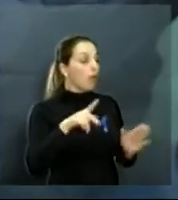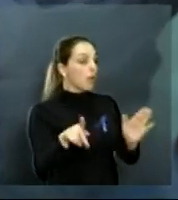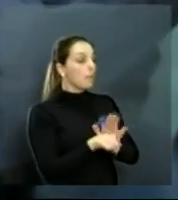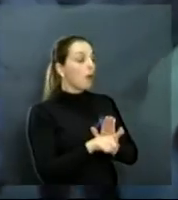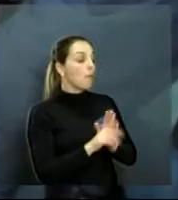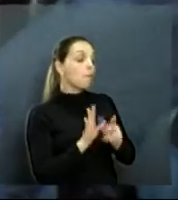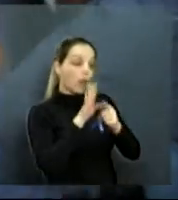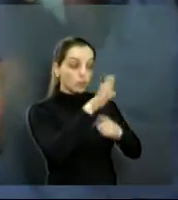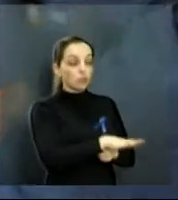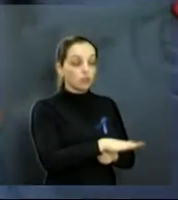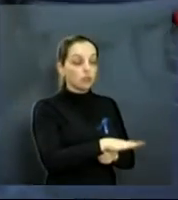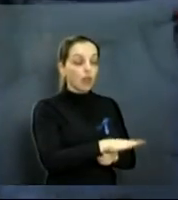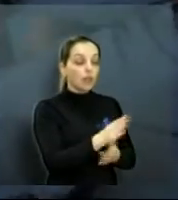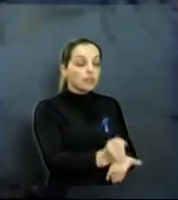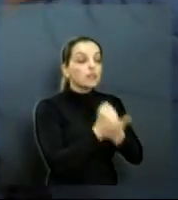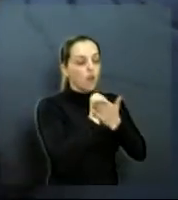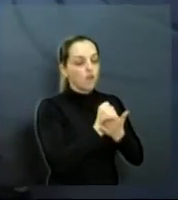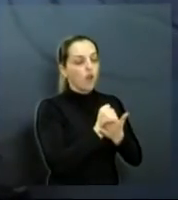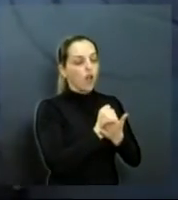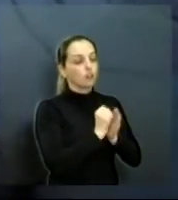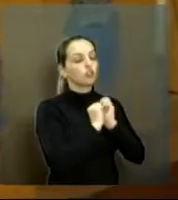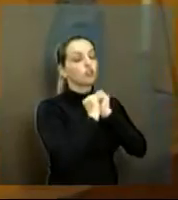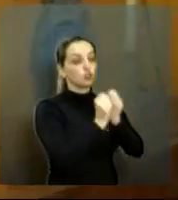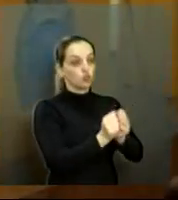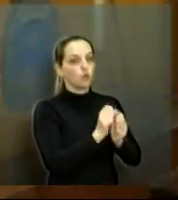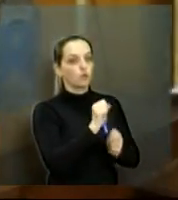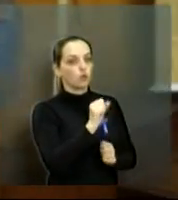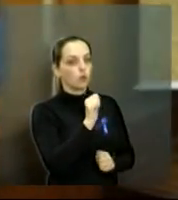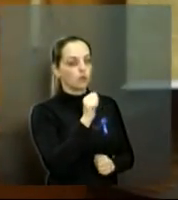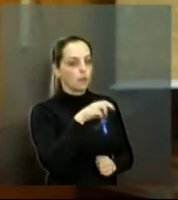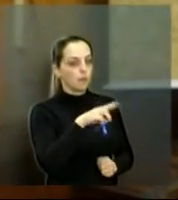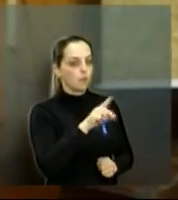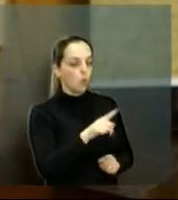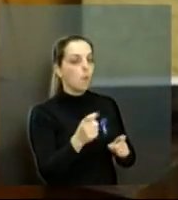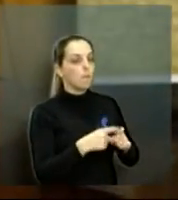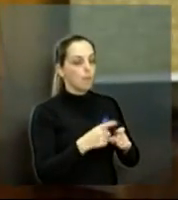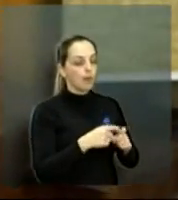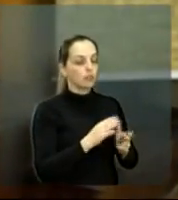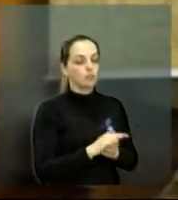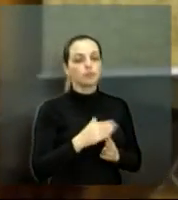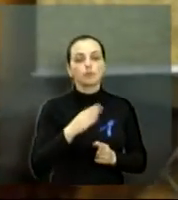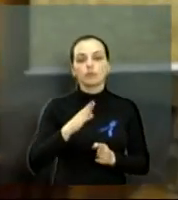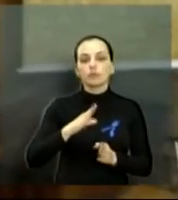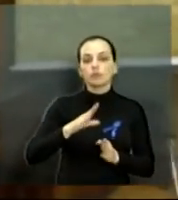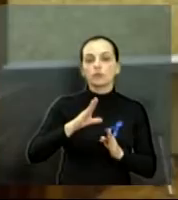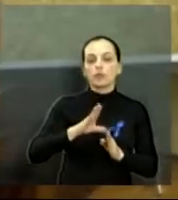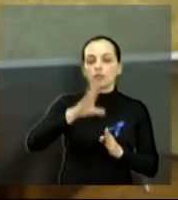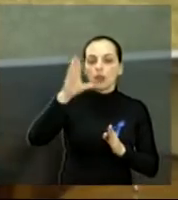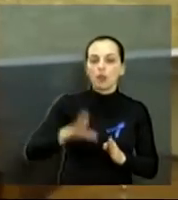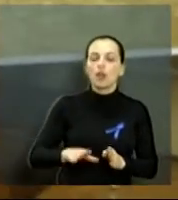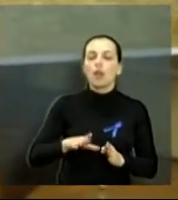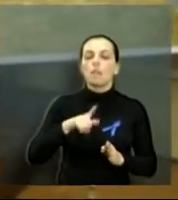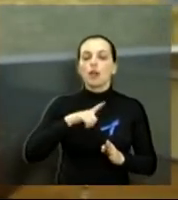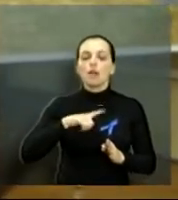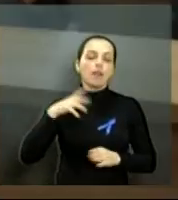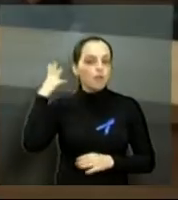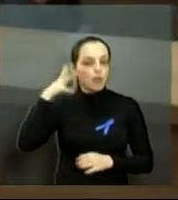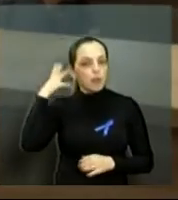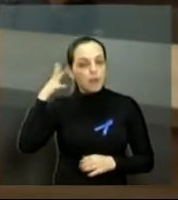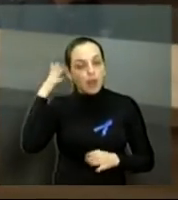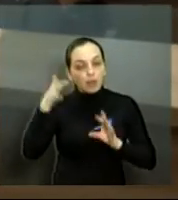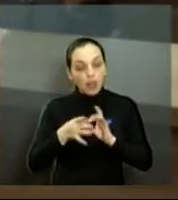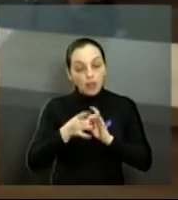para poder estar fazendo esse salvamento em conjunto com o SAMU. Na Câmara Municipal, a palestra foi aberta a toda a população.